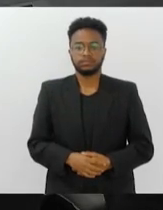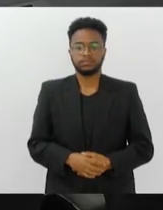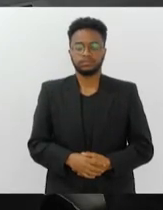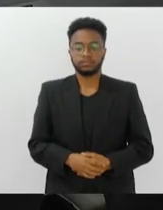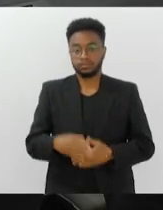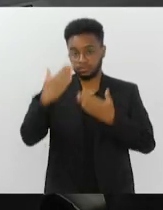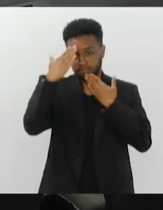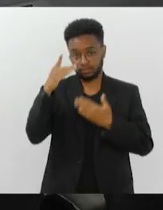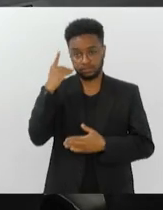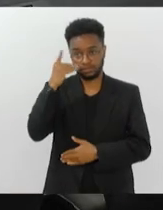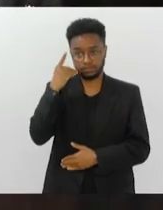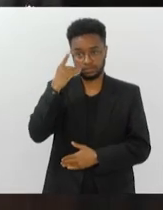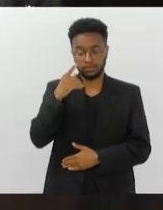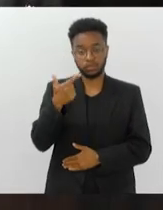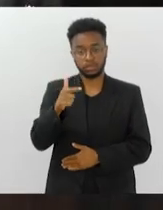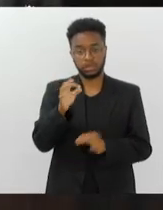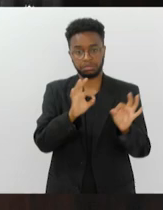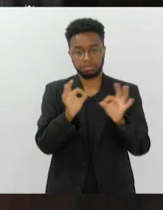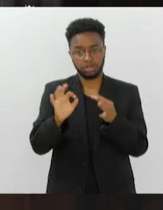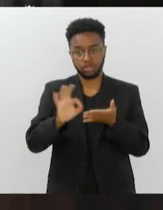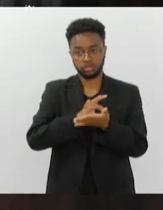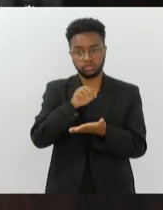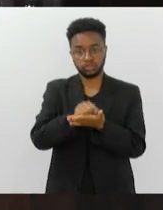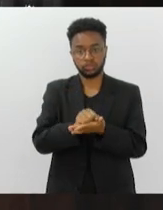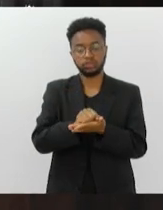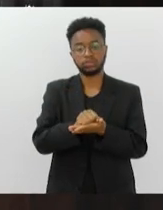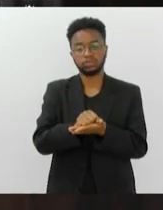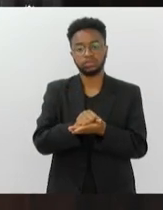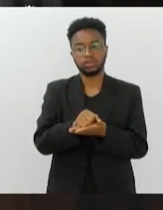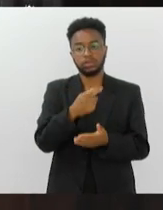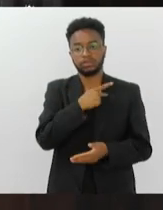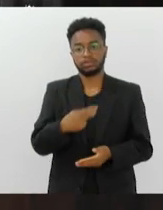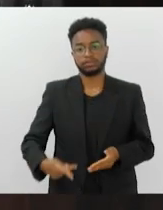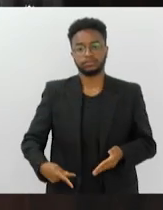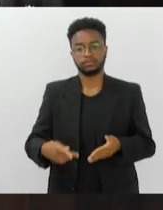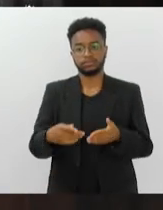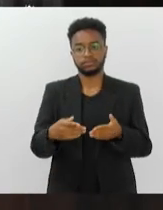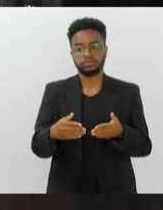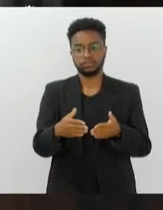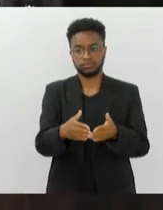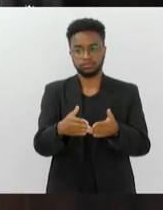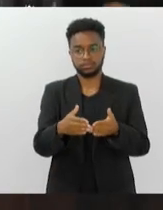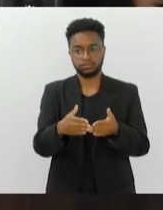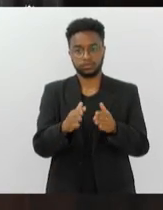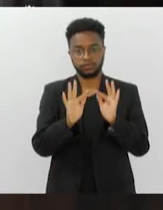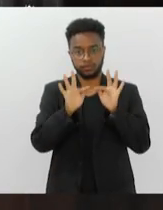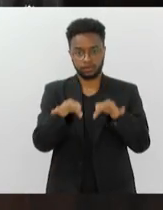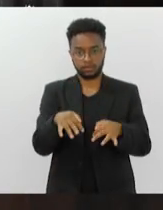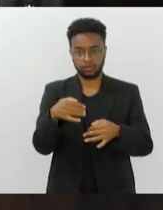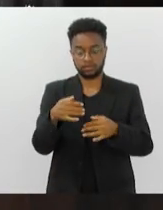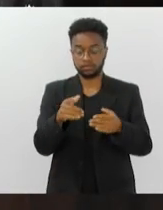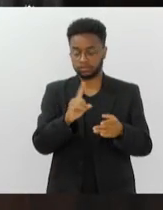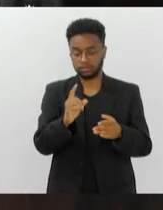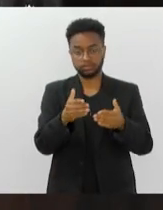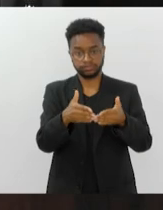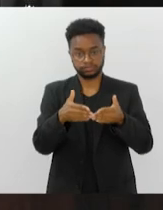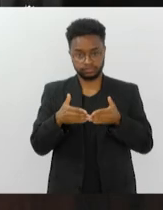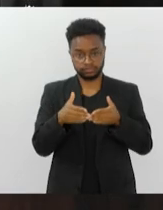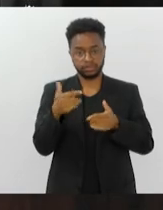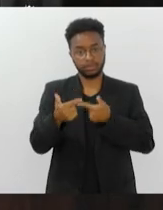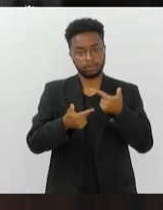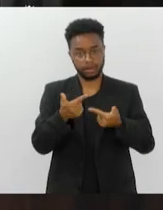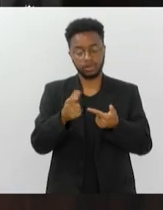Obrigada, deputada Lucinha. Não havendo mais oradores inscritos, a presidência encerra os trabalhos, suspende os trabalhos,